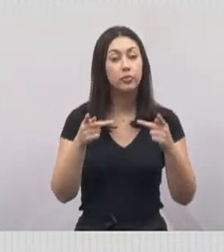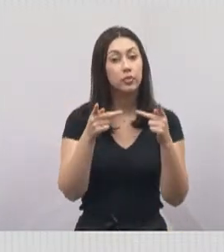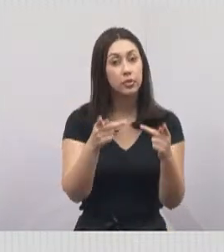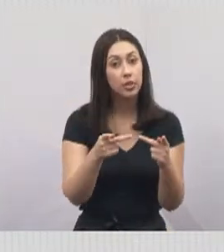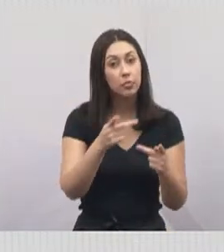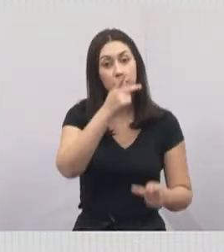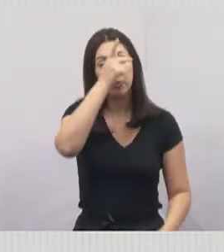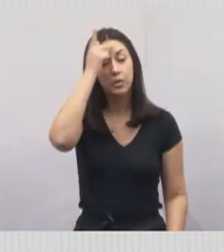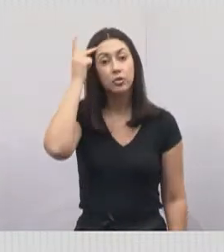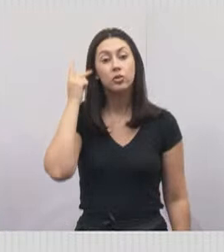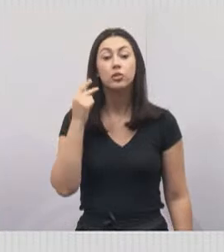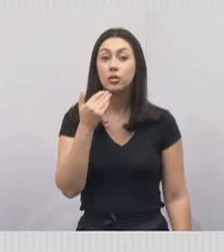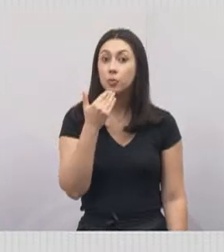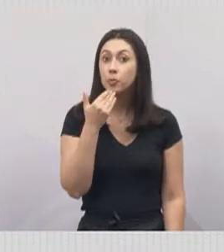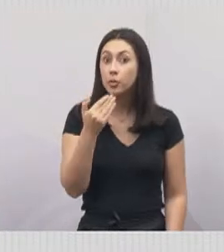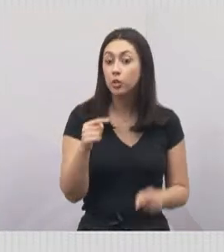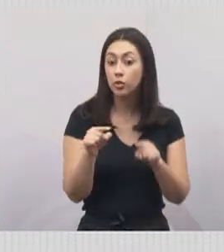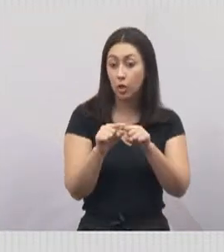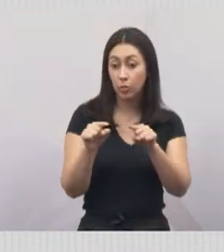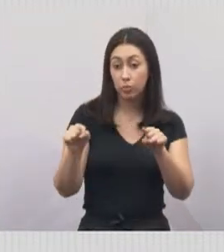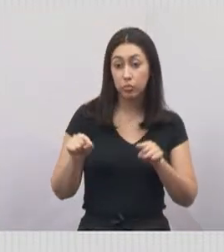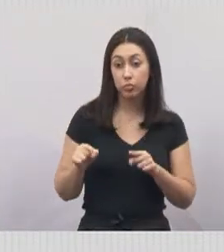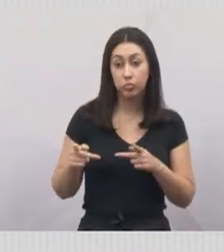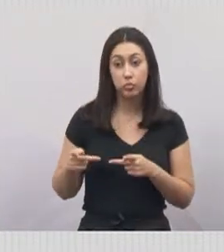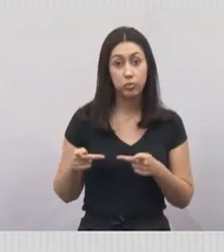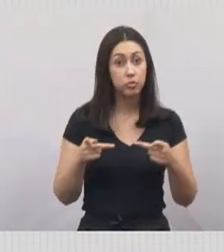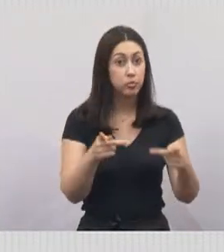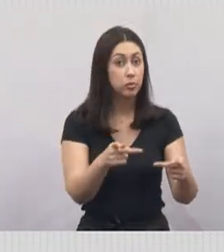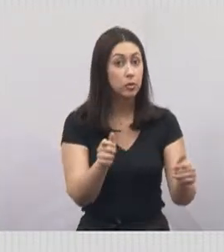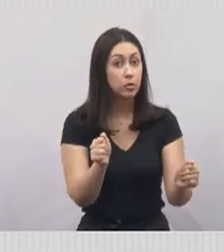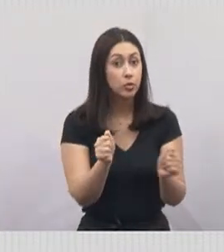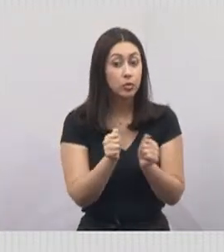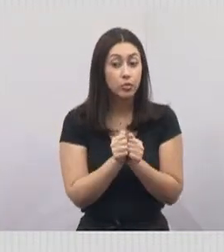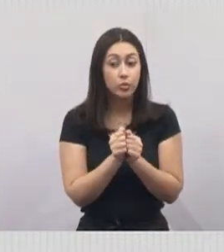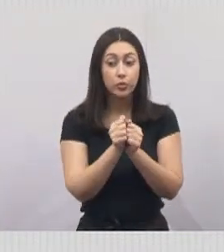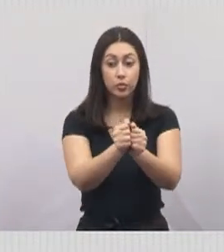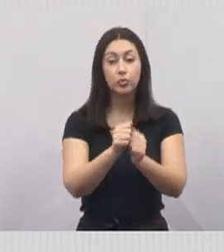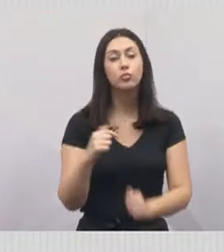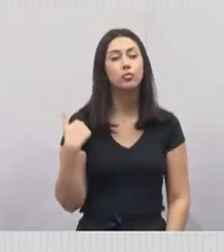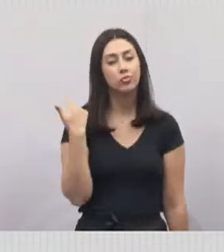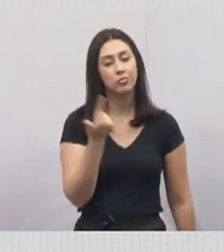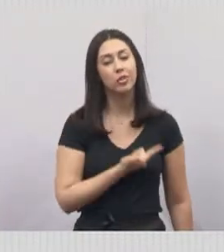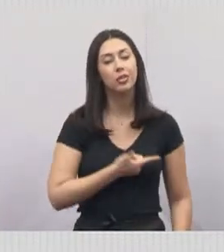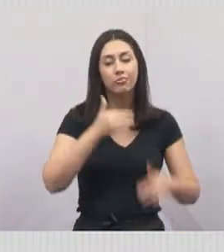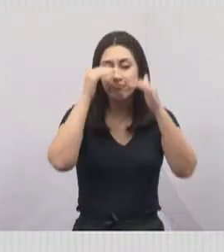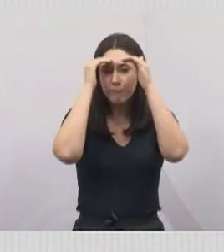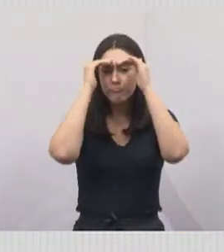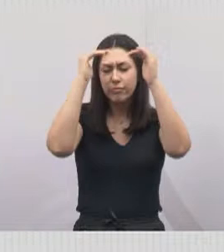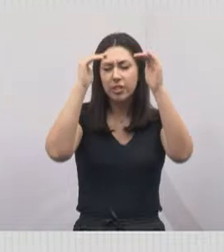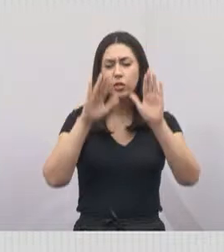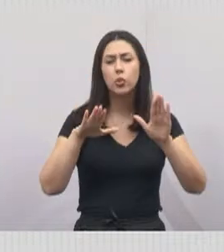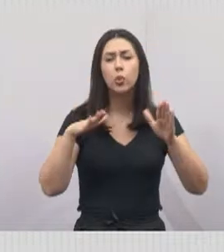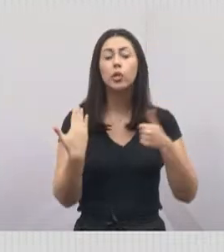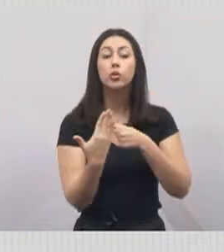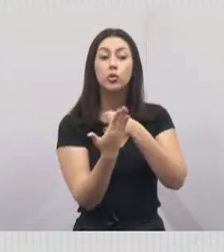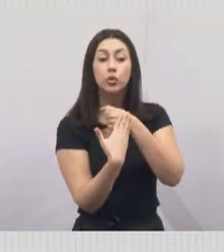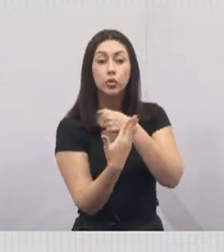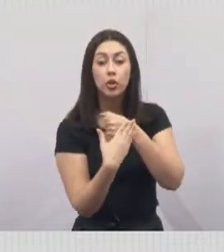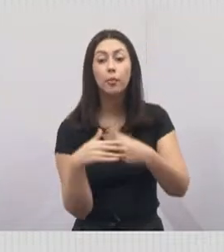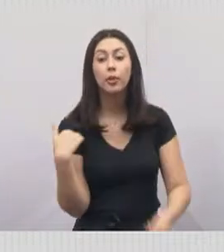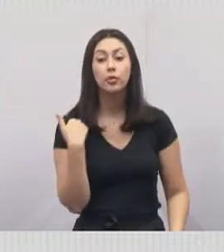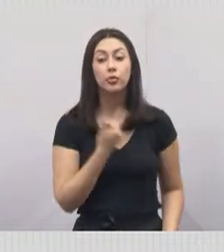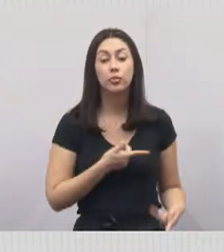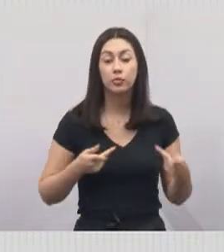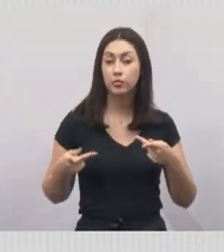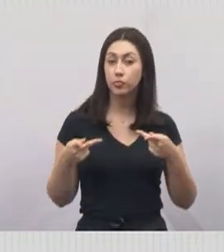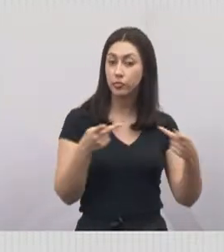pessoas que pediram para que o nosso gabinete estivesse junto de vocês. E nós fizemos assim, assim que fomos solicitados, estivemos nesses